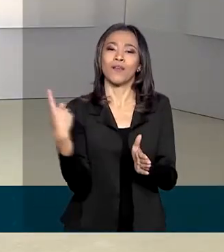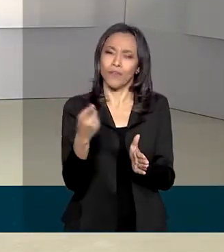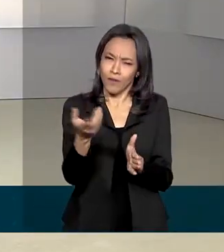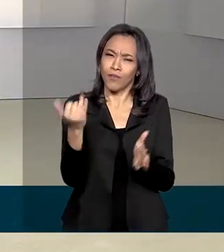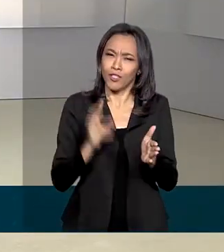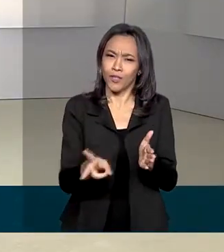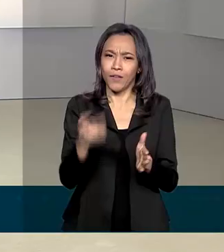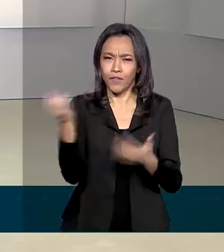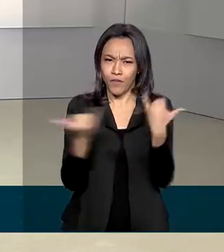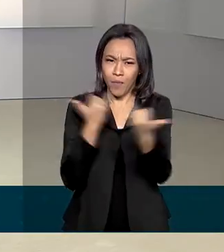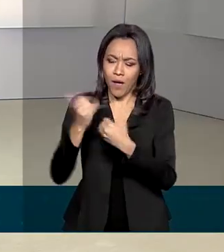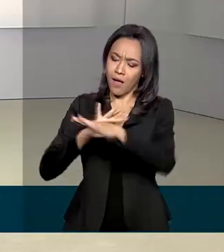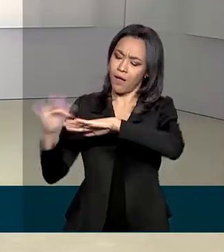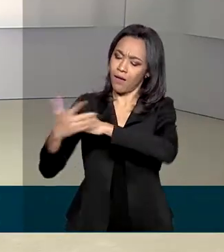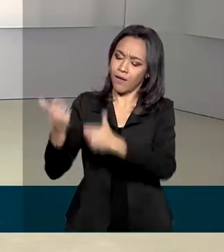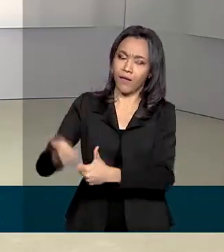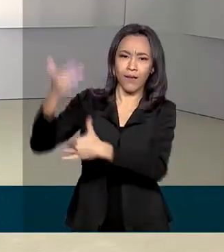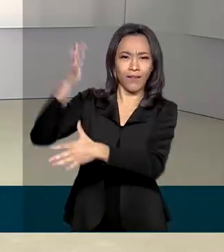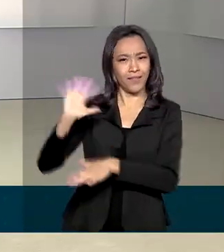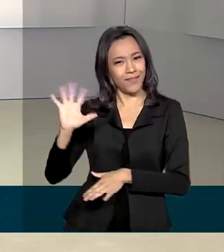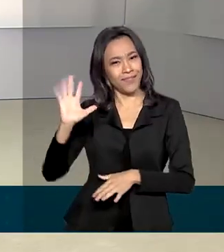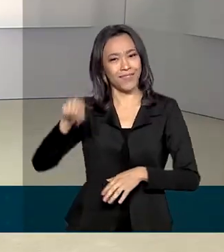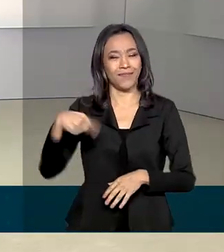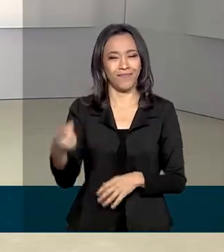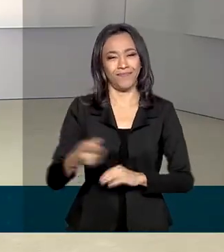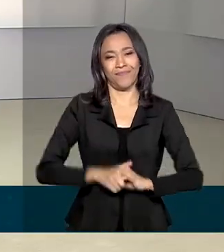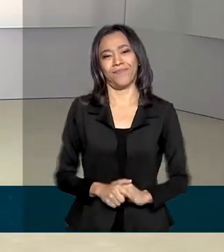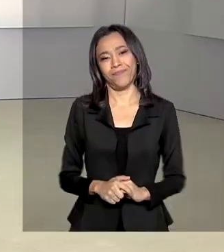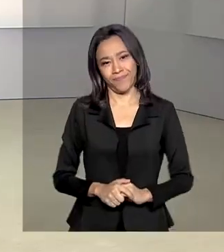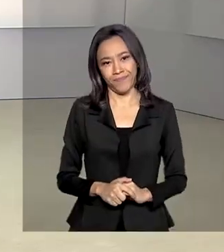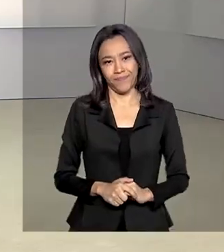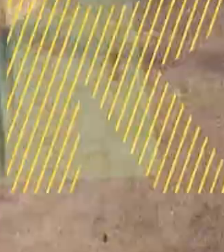informado também pelas nossas redes sociais. Até a próxima edição.